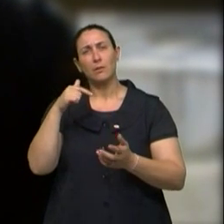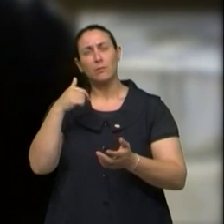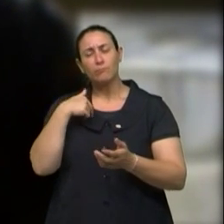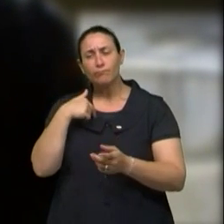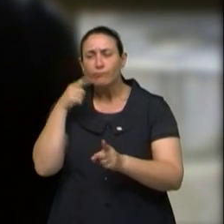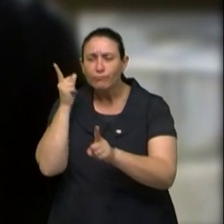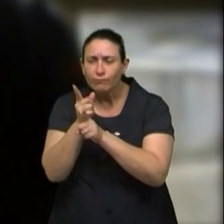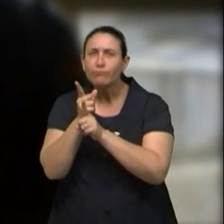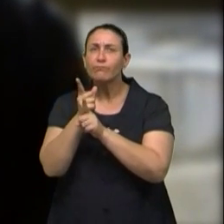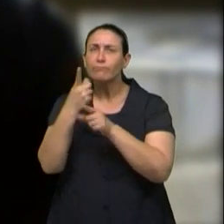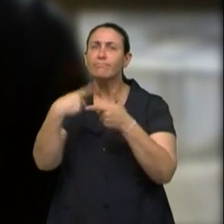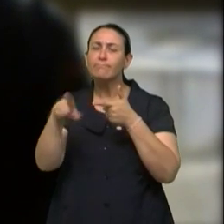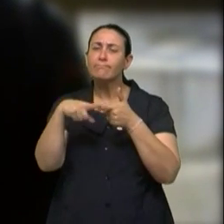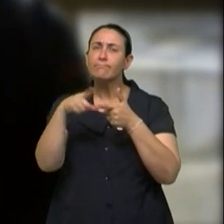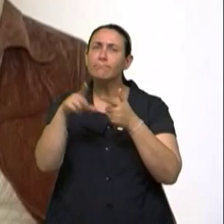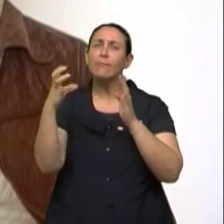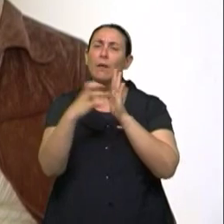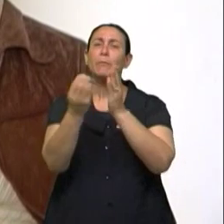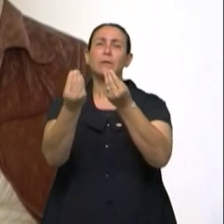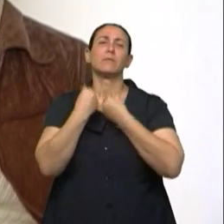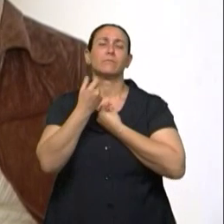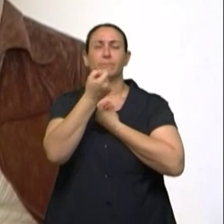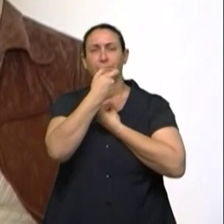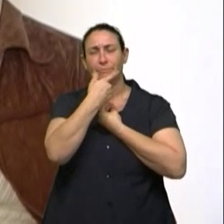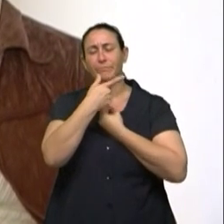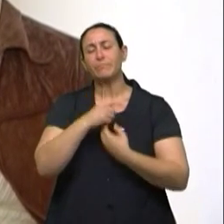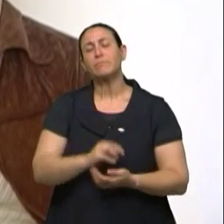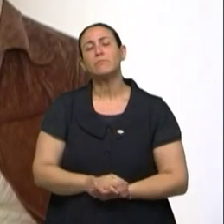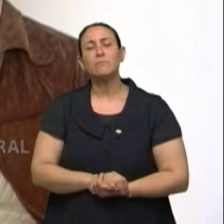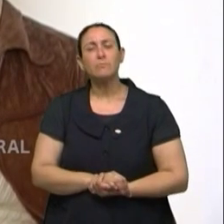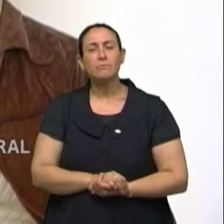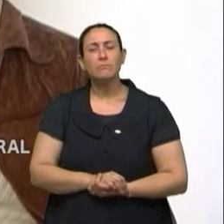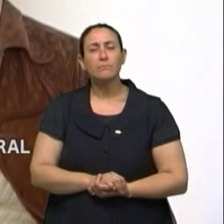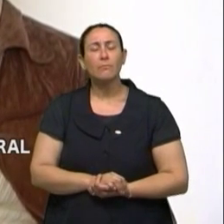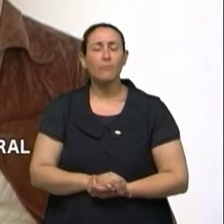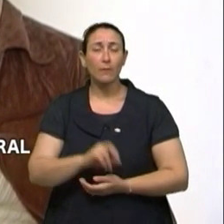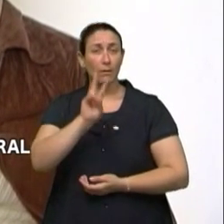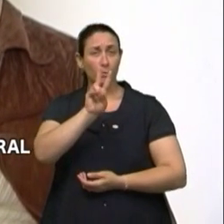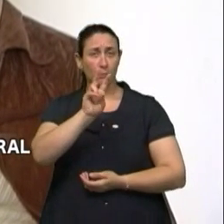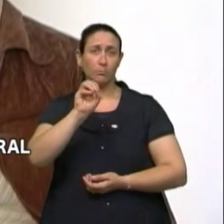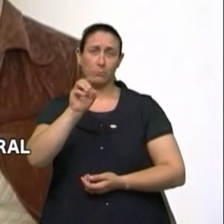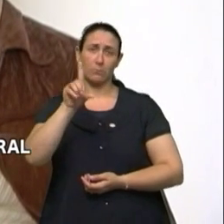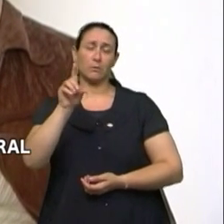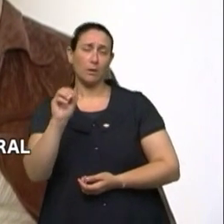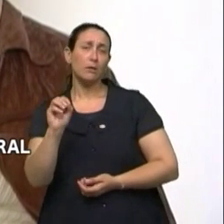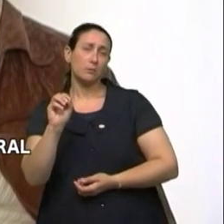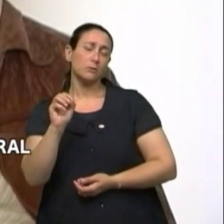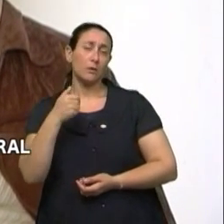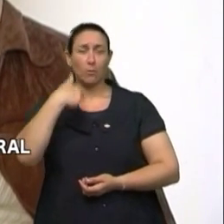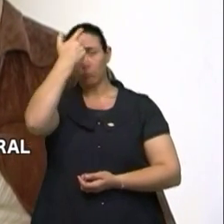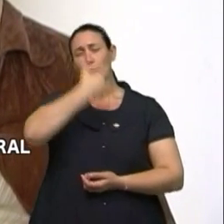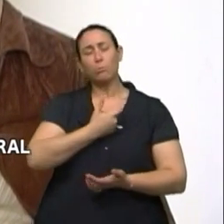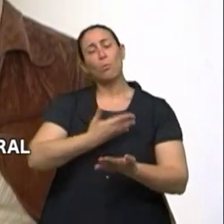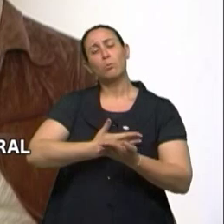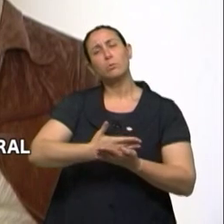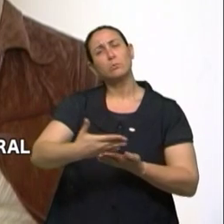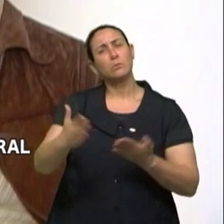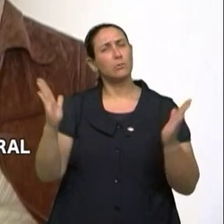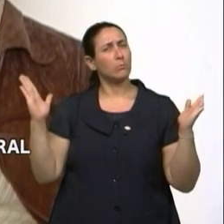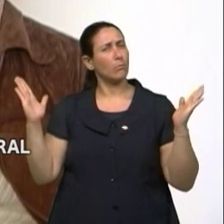é que foram começar a me dar o apoio. Em 2010, eu comecei a emagrecer